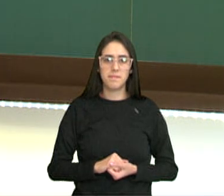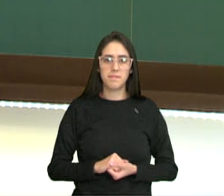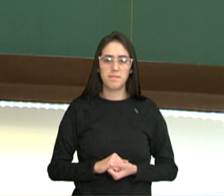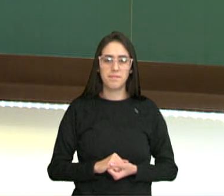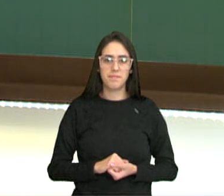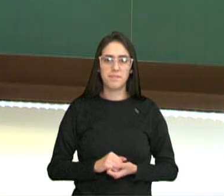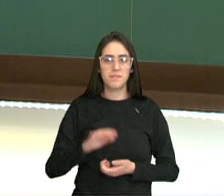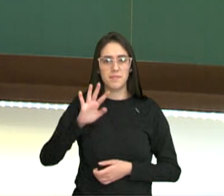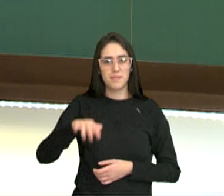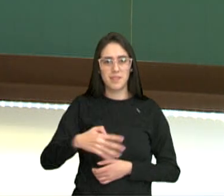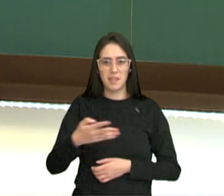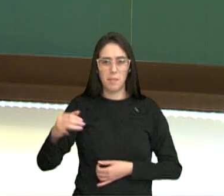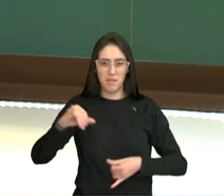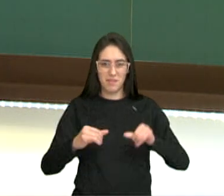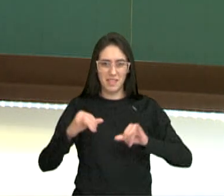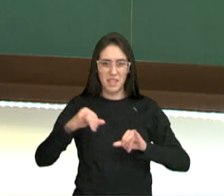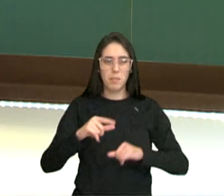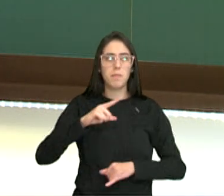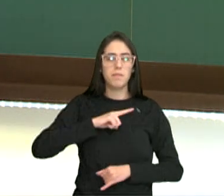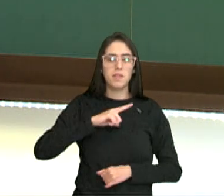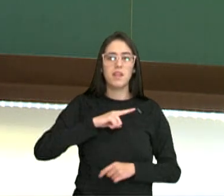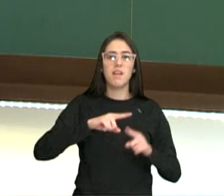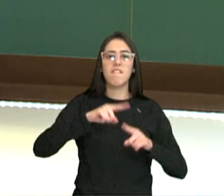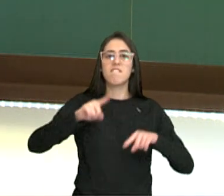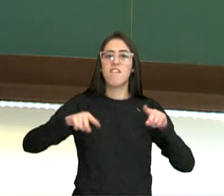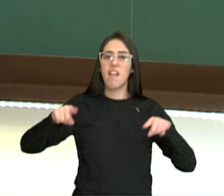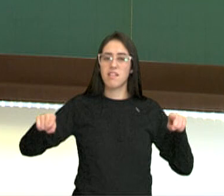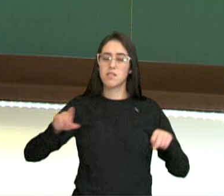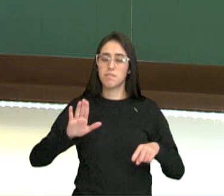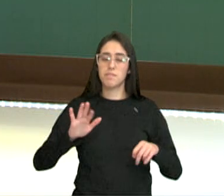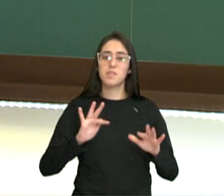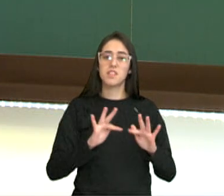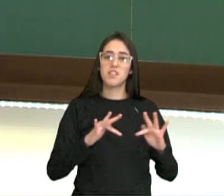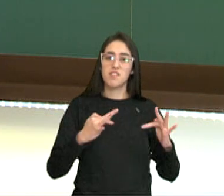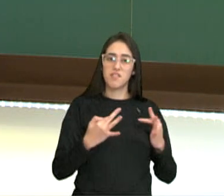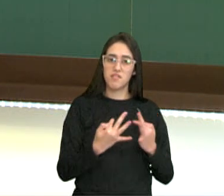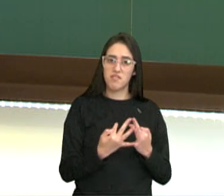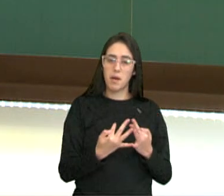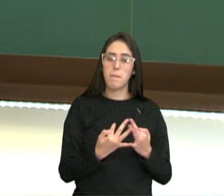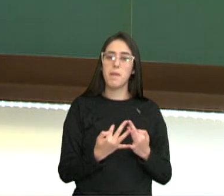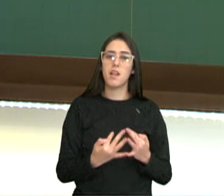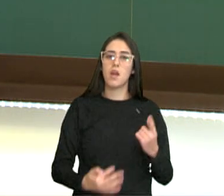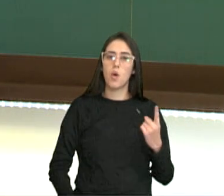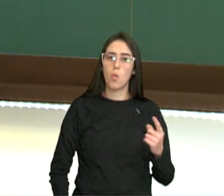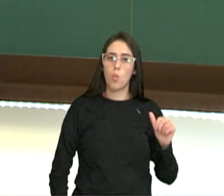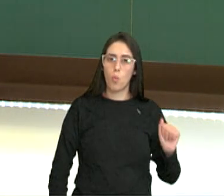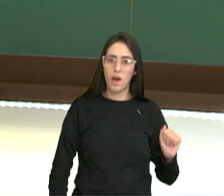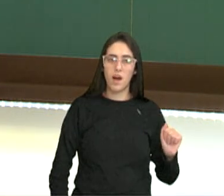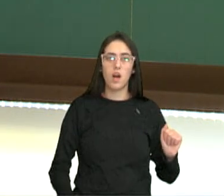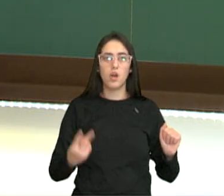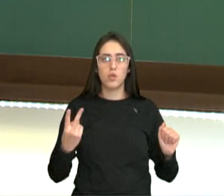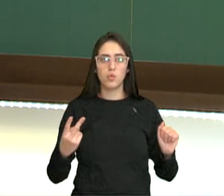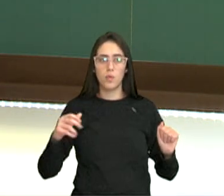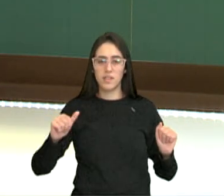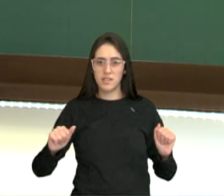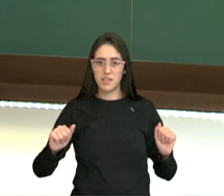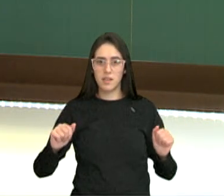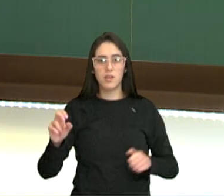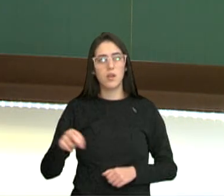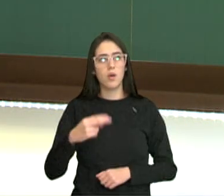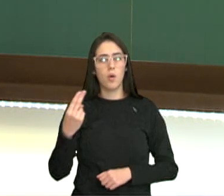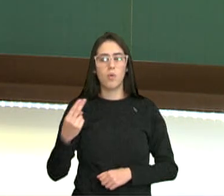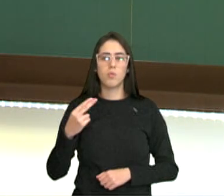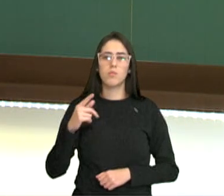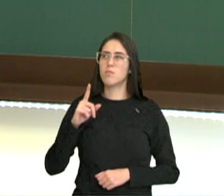Na tabela periódica, a variação é a seguinte. Nas famílias ou nos grupos, na família 1A e na família 2A, ou seja, nas duas